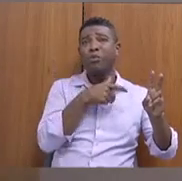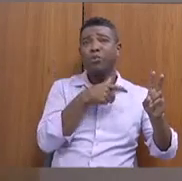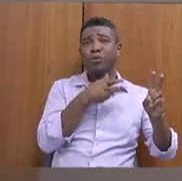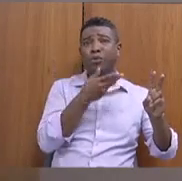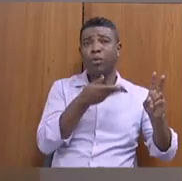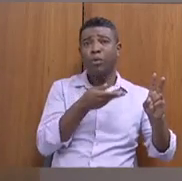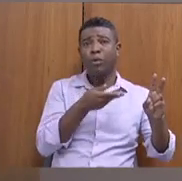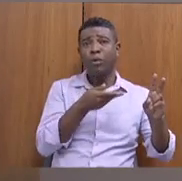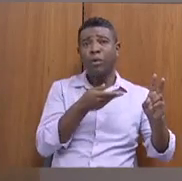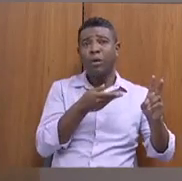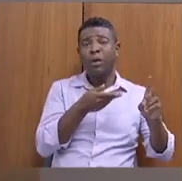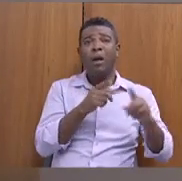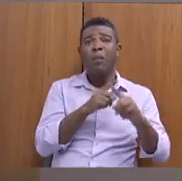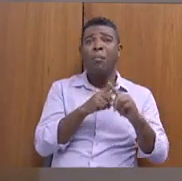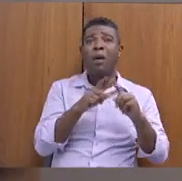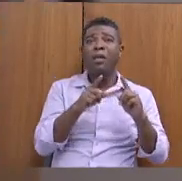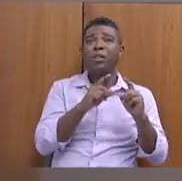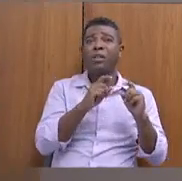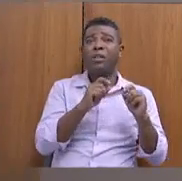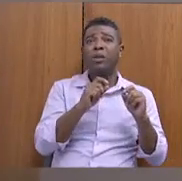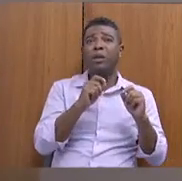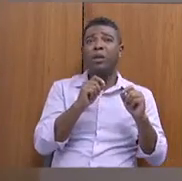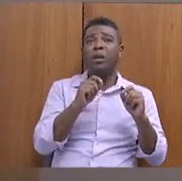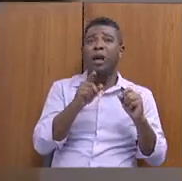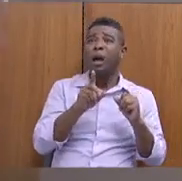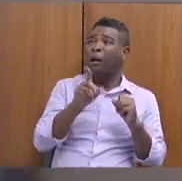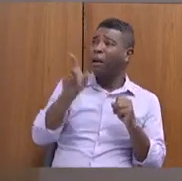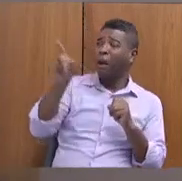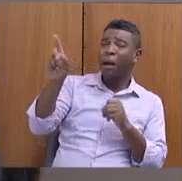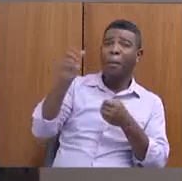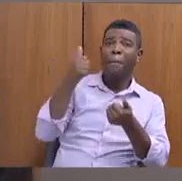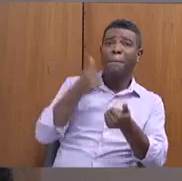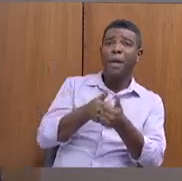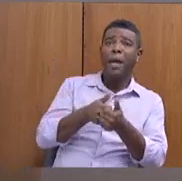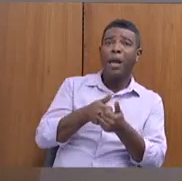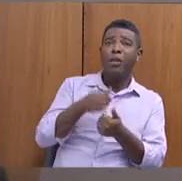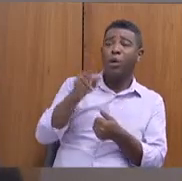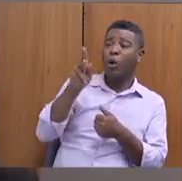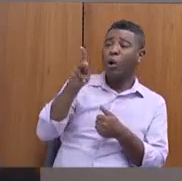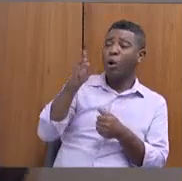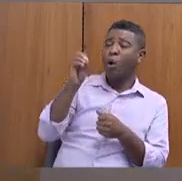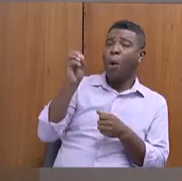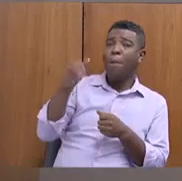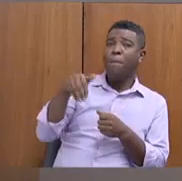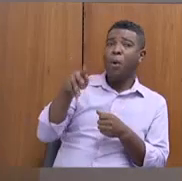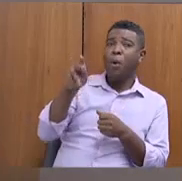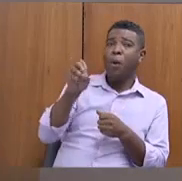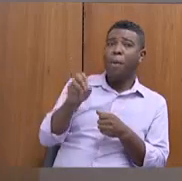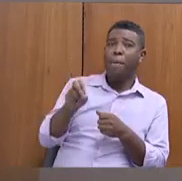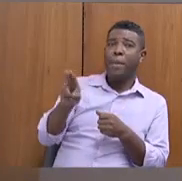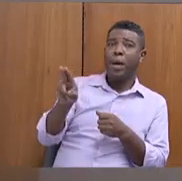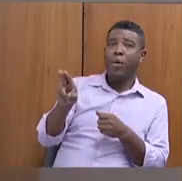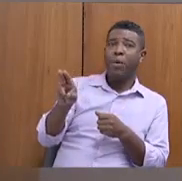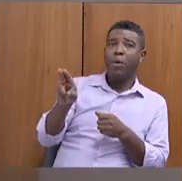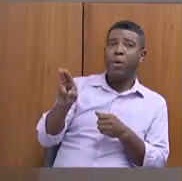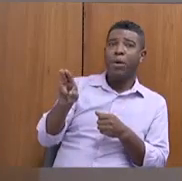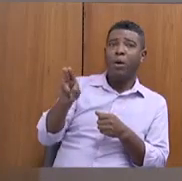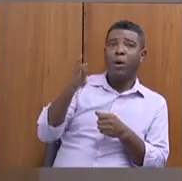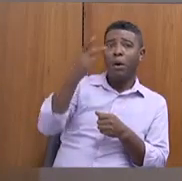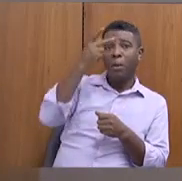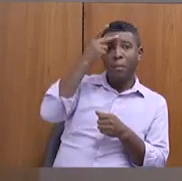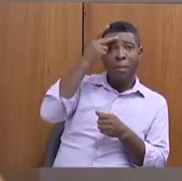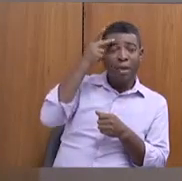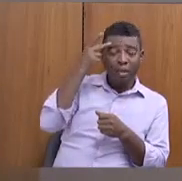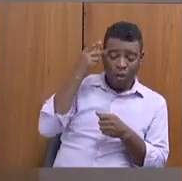Mas o que tem de indígena que não é indígena está aqui em Pompéu, inclusive, gente mais clara do que eu, que não tem nenhum traço.